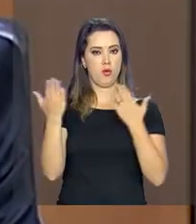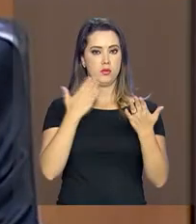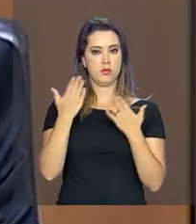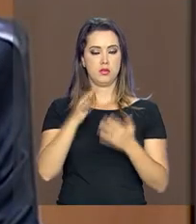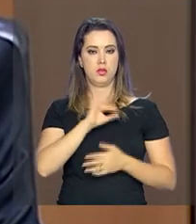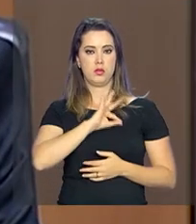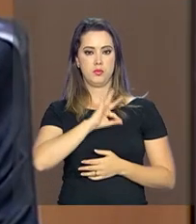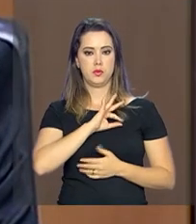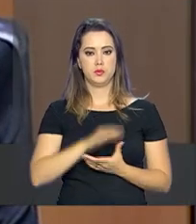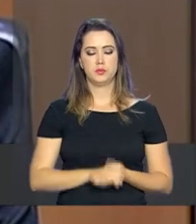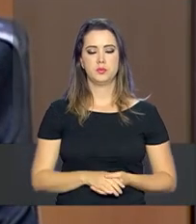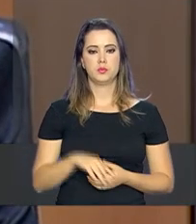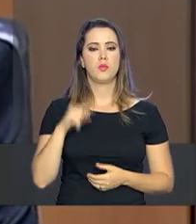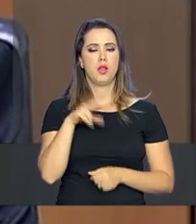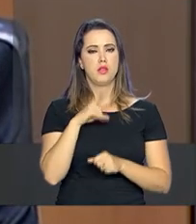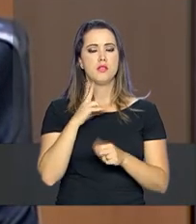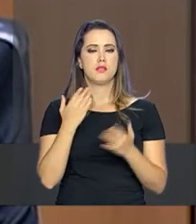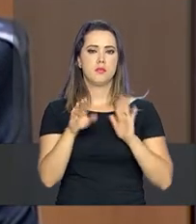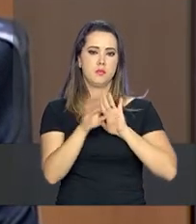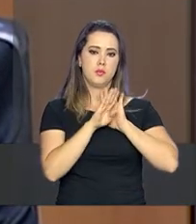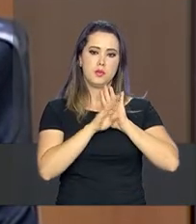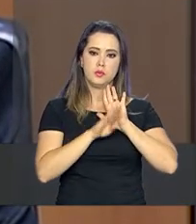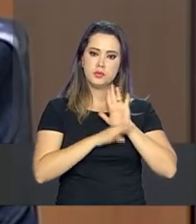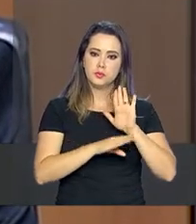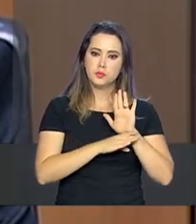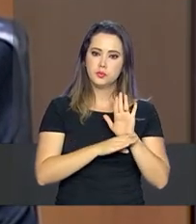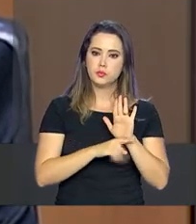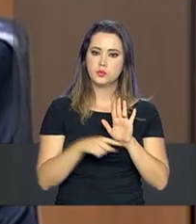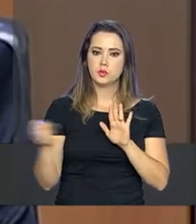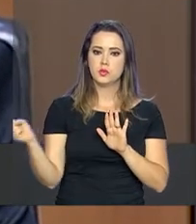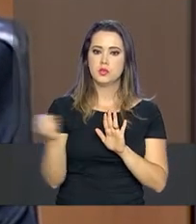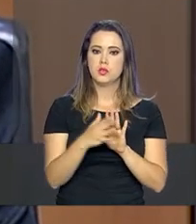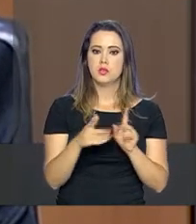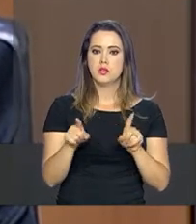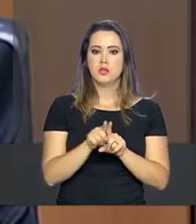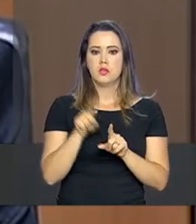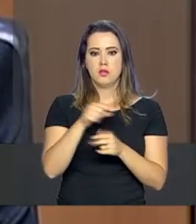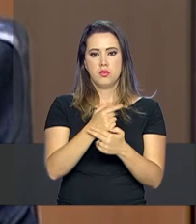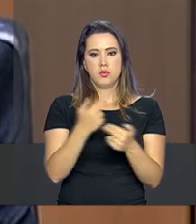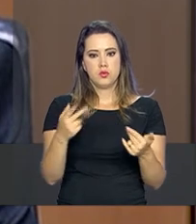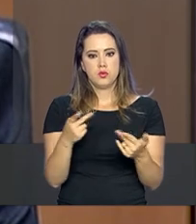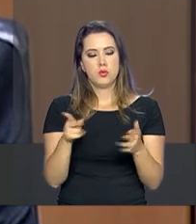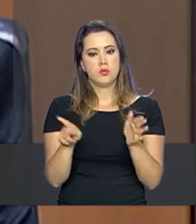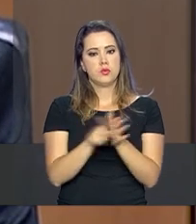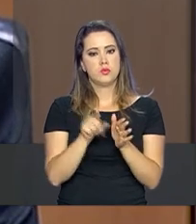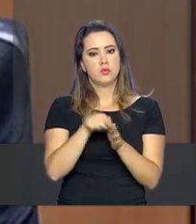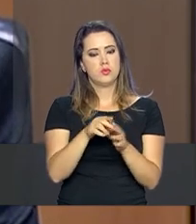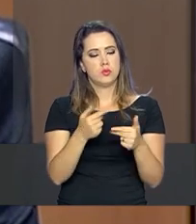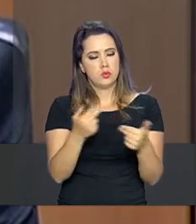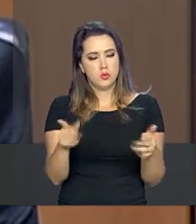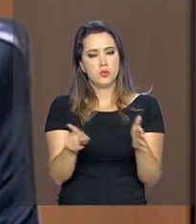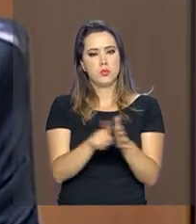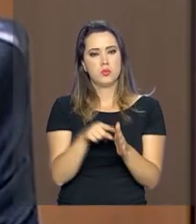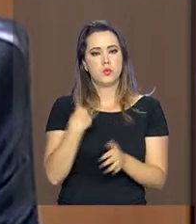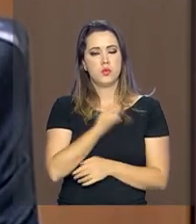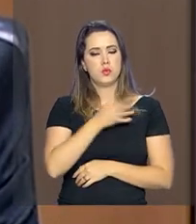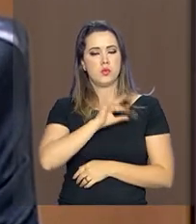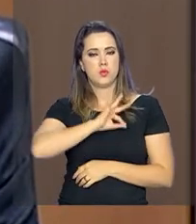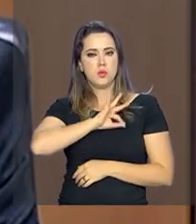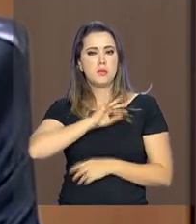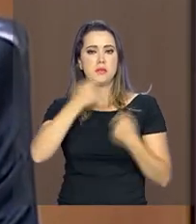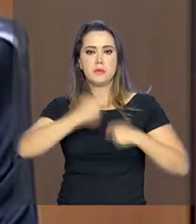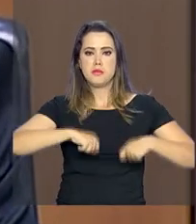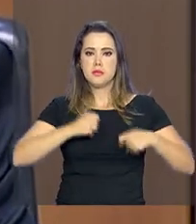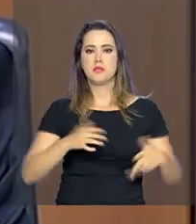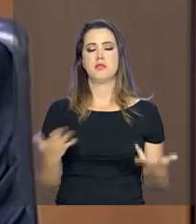Que esse amplo programa de modernização, de qualificação e de equipamento das nossas polícias,